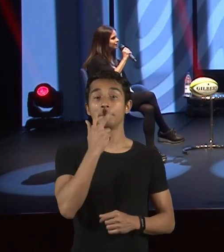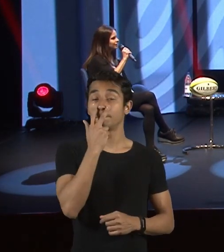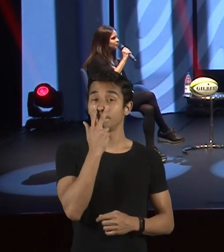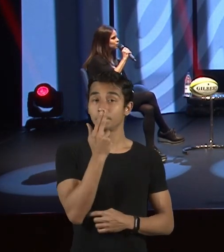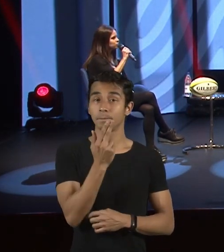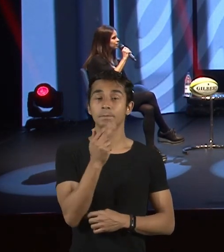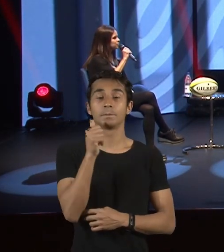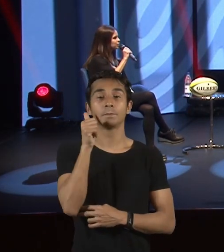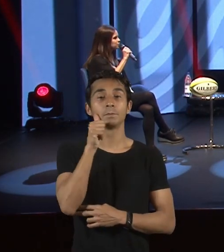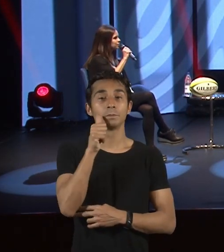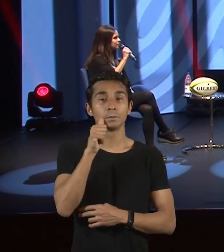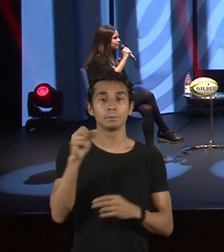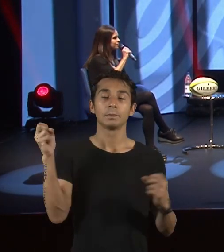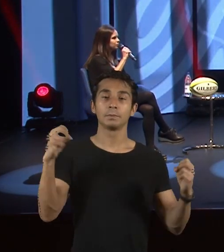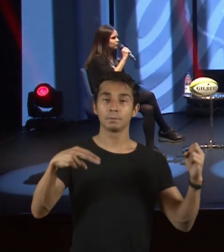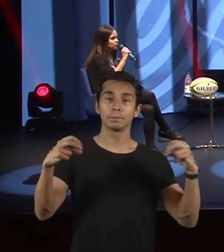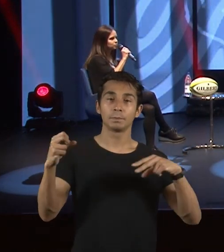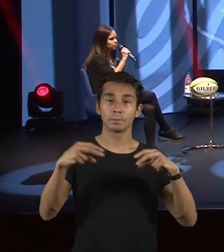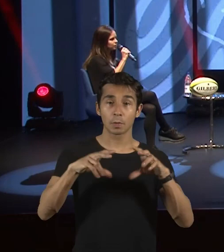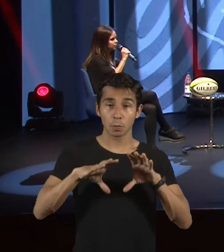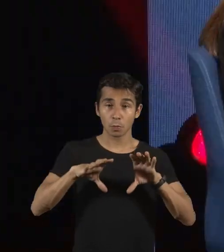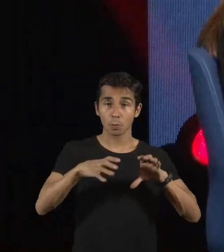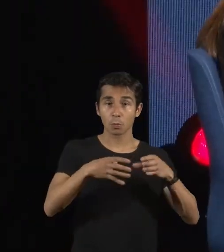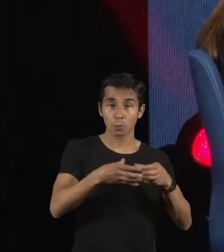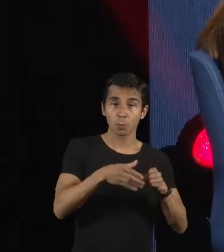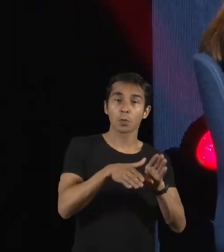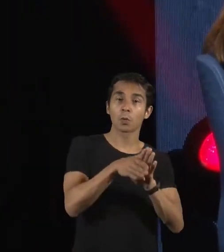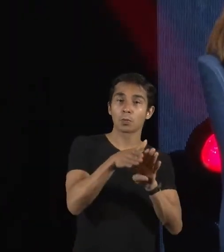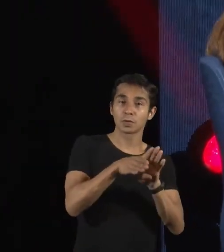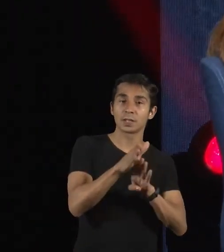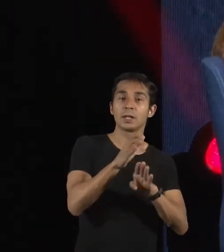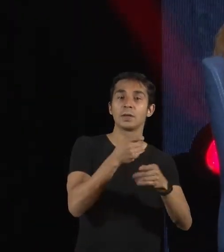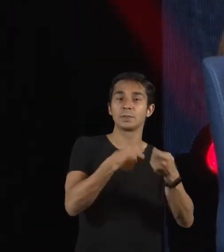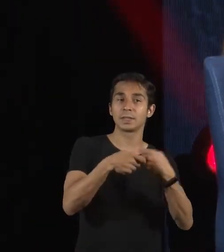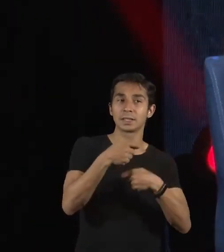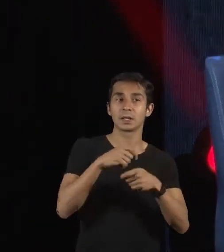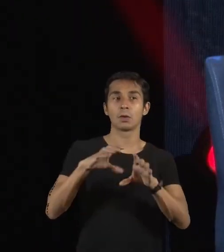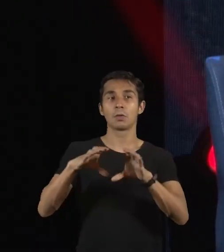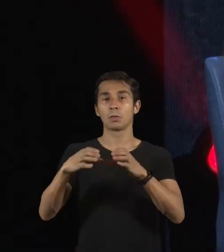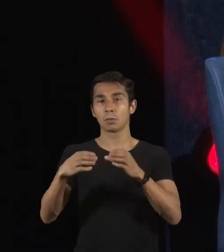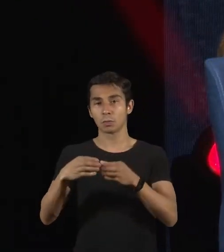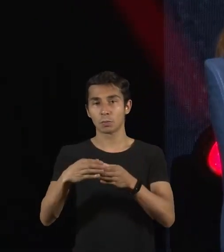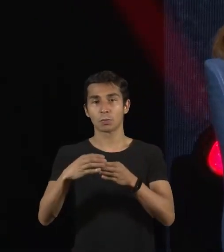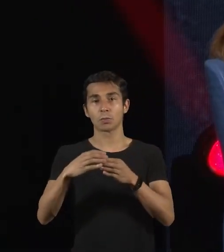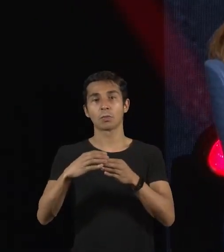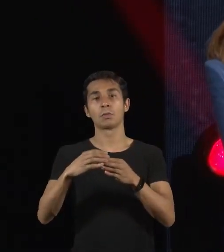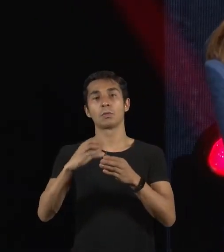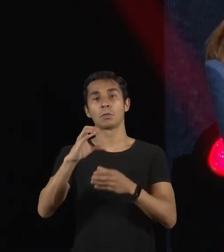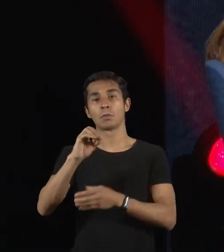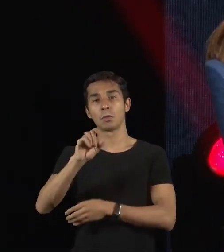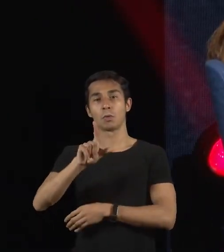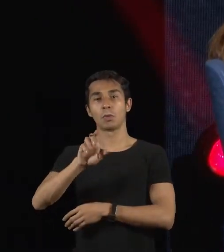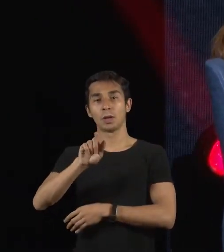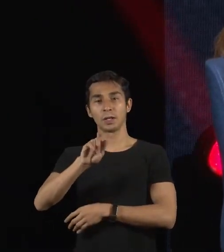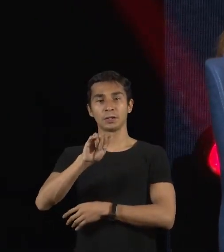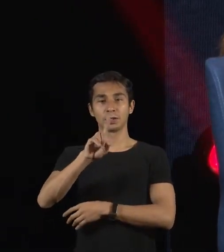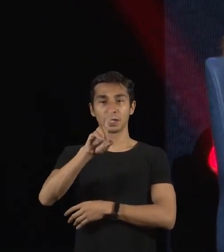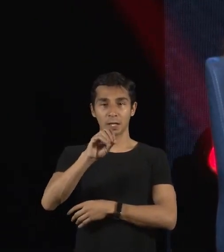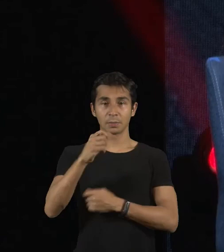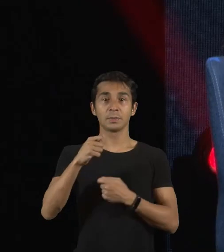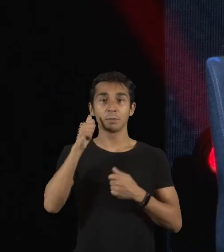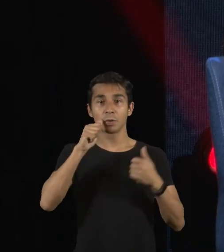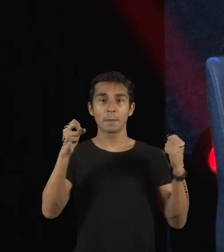conselhos de administração e órgãos colegiados para mim é crítico, crítico. Lá no rugby é um movimento que a gente fez, hoje eu tenho